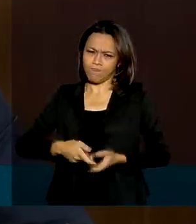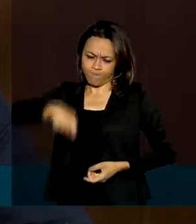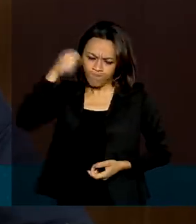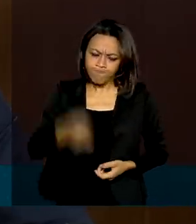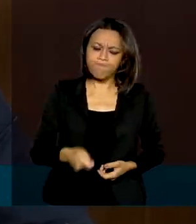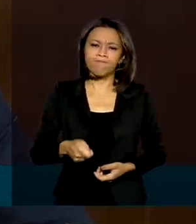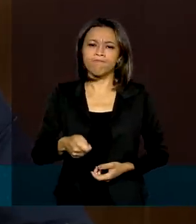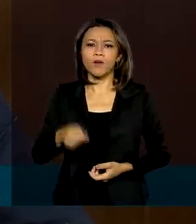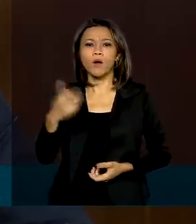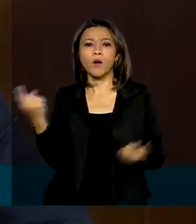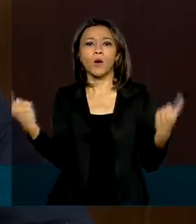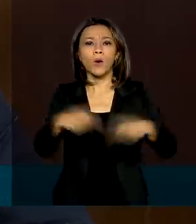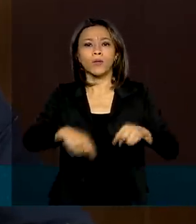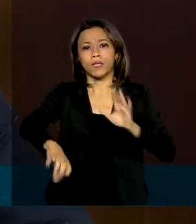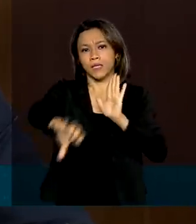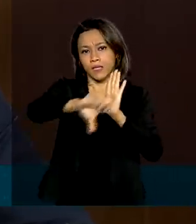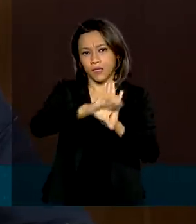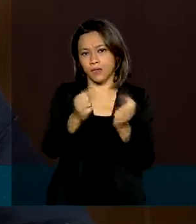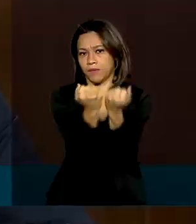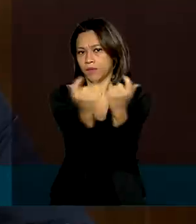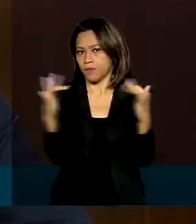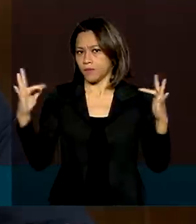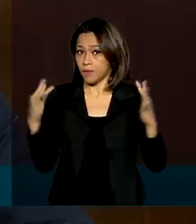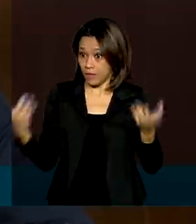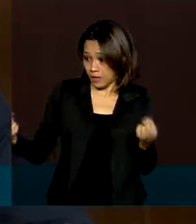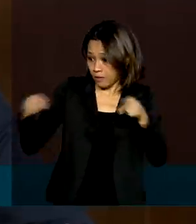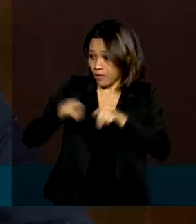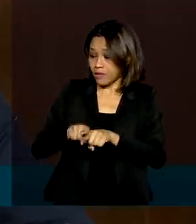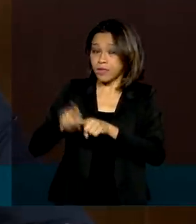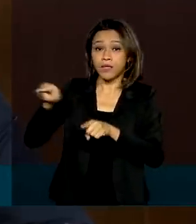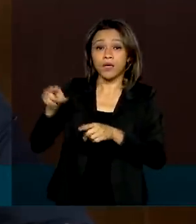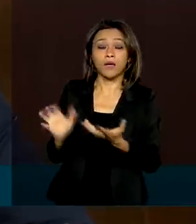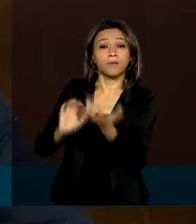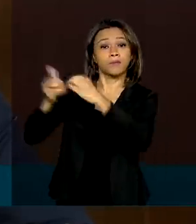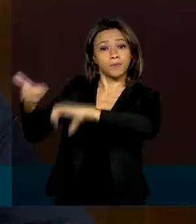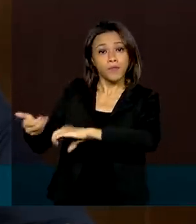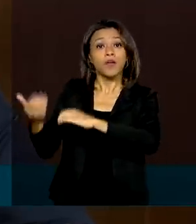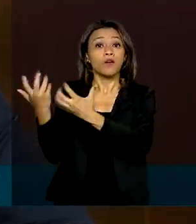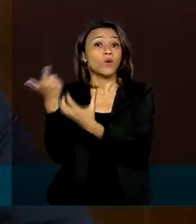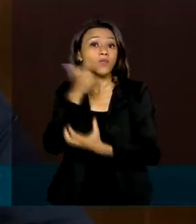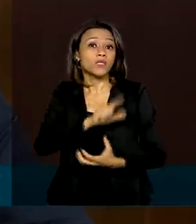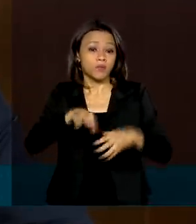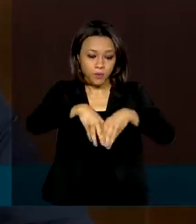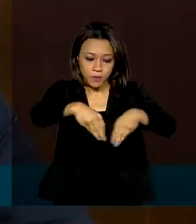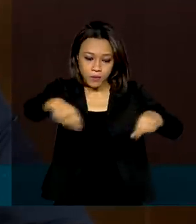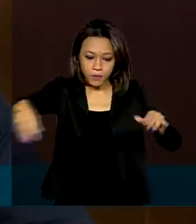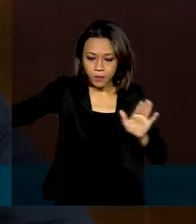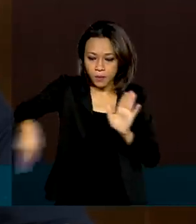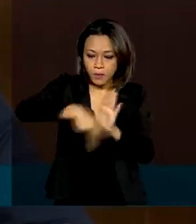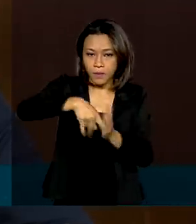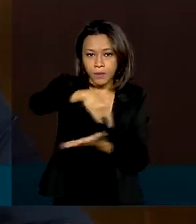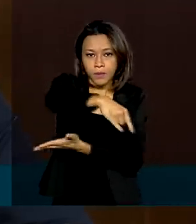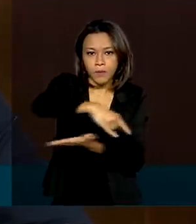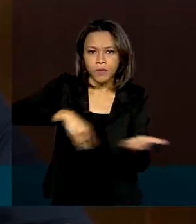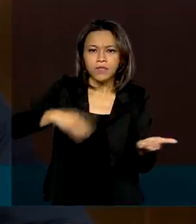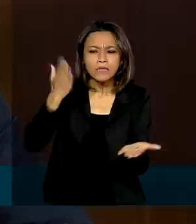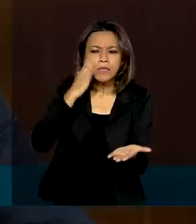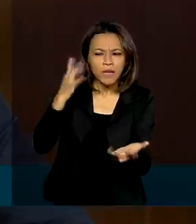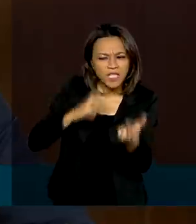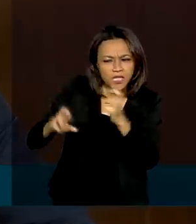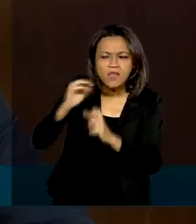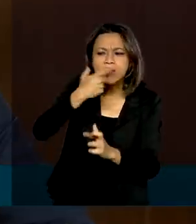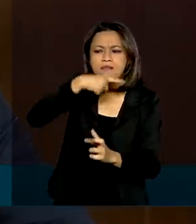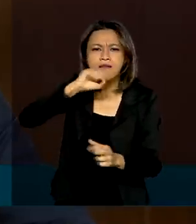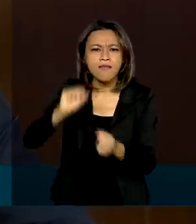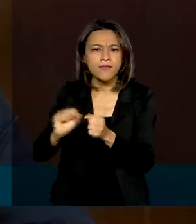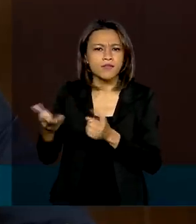Juntamente com o Congresso Nacional, buscamos a regularização fundiária, visando identificar os autores desses